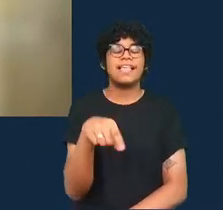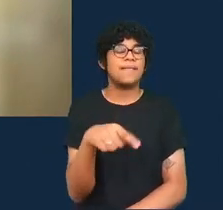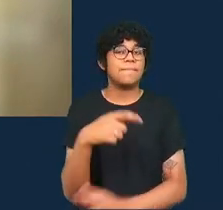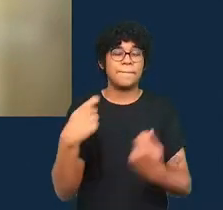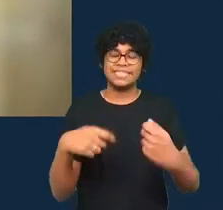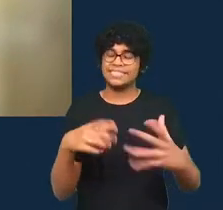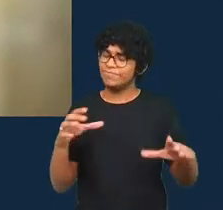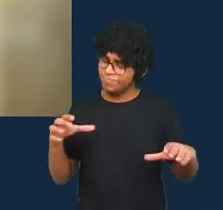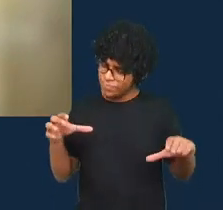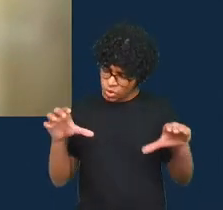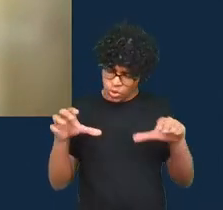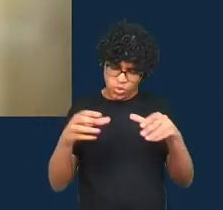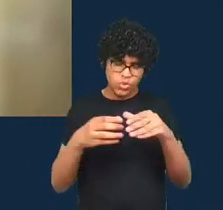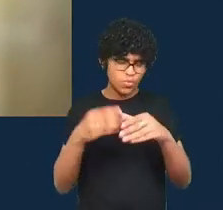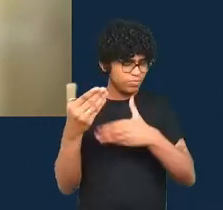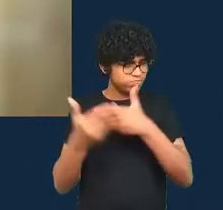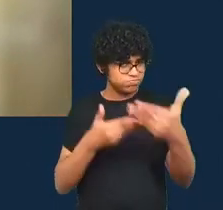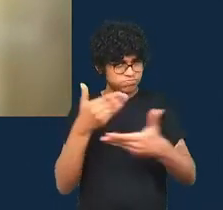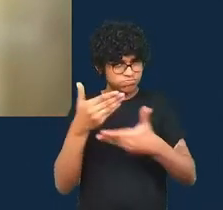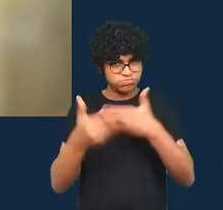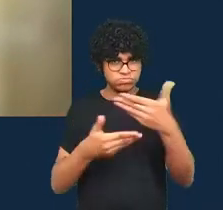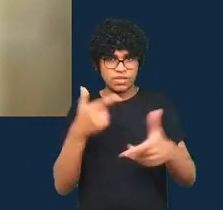colaboração e de